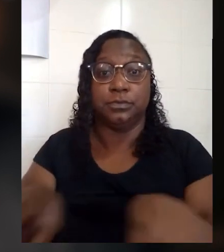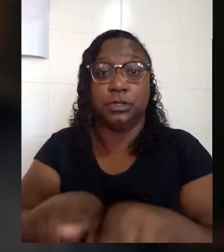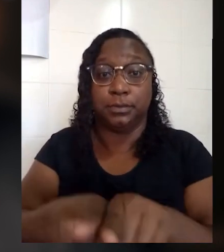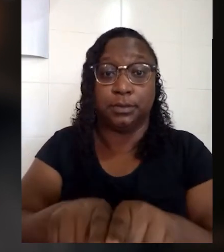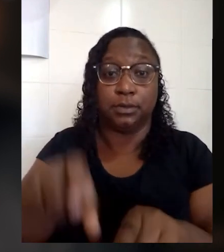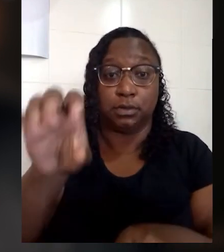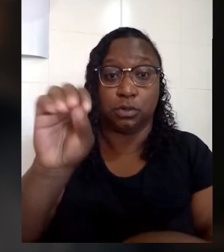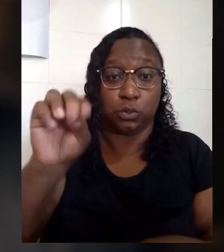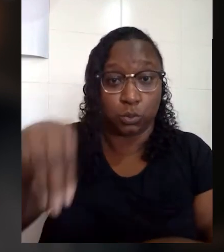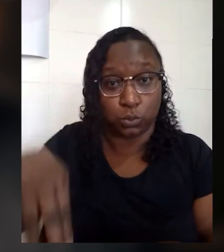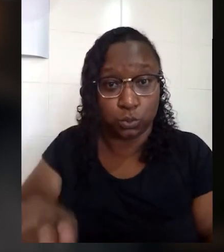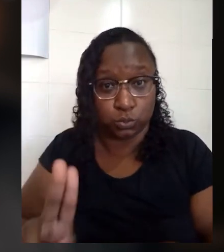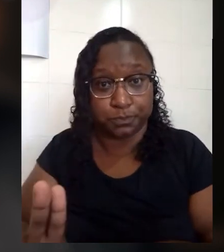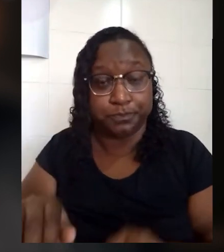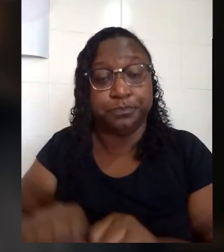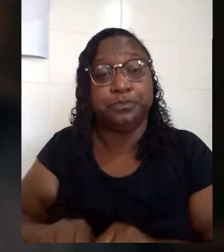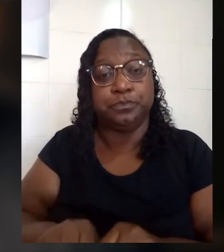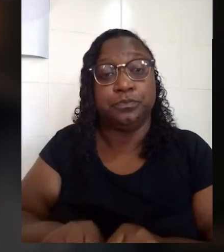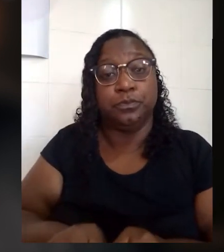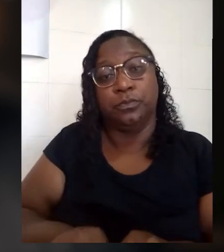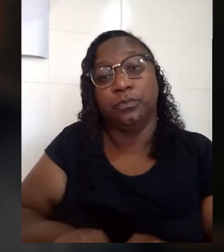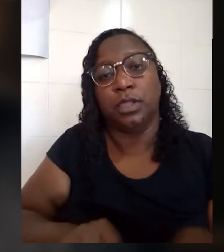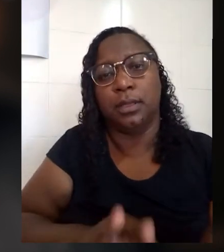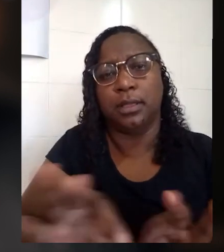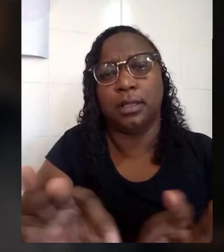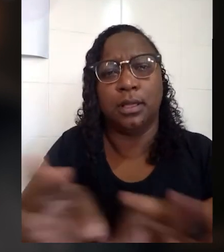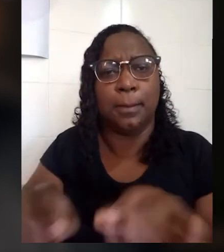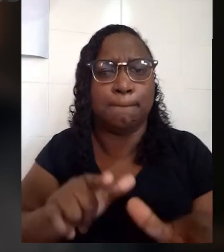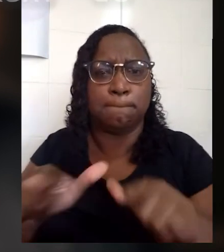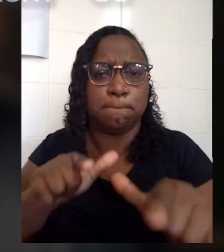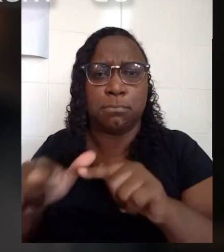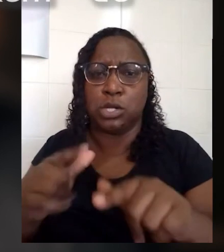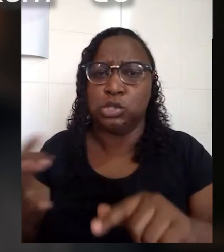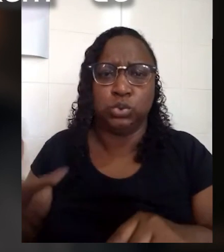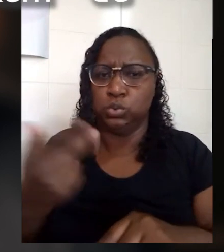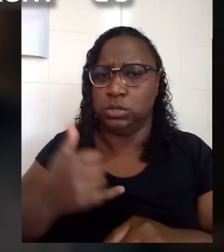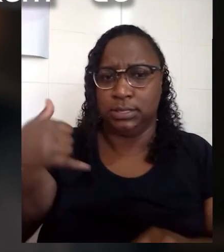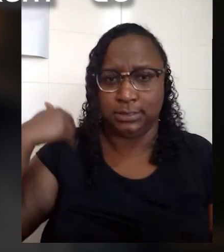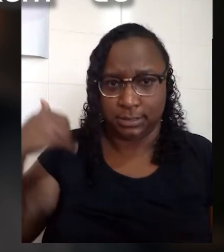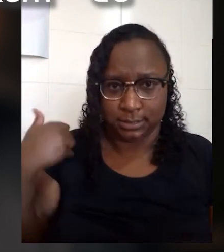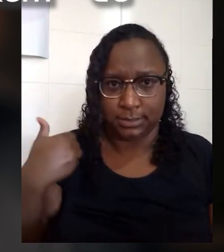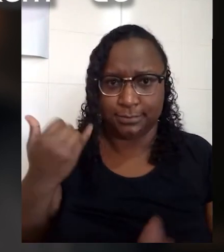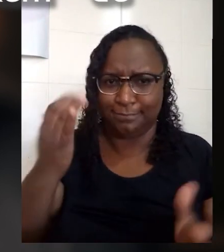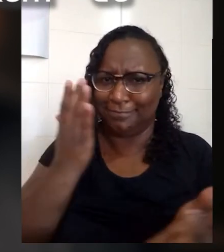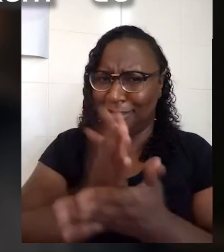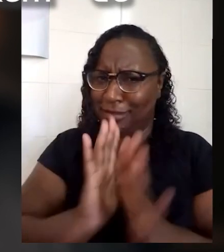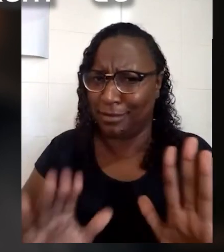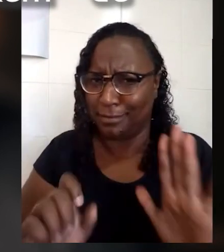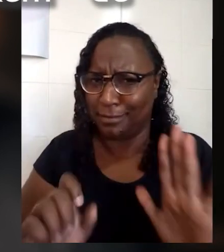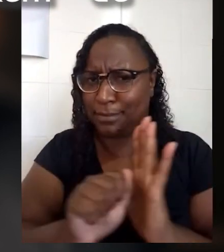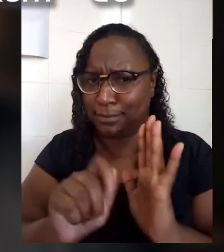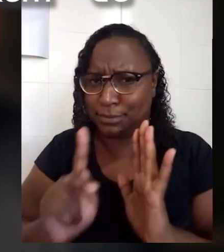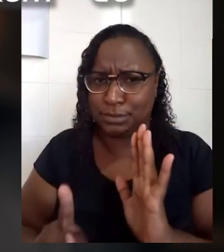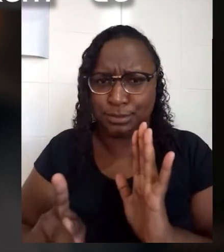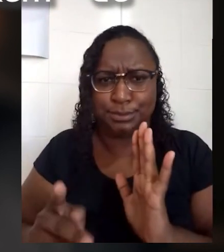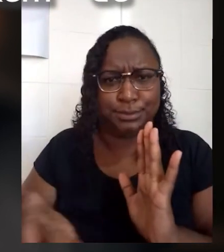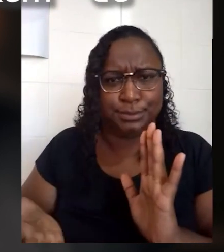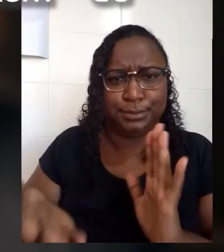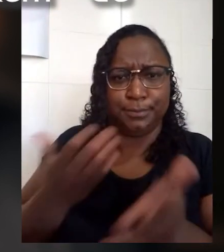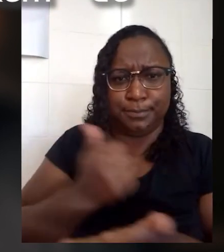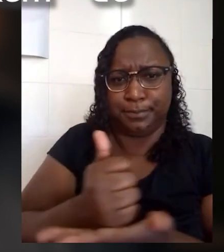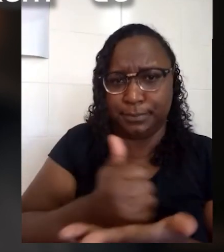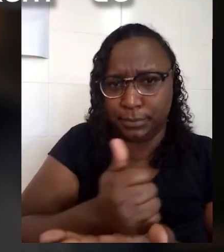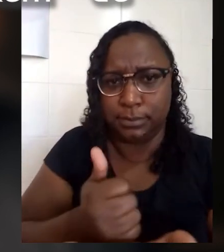Internacional do Trabalho, para os desempregados de todas as idades. Eliminar a aposentadoria compulsória com base na